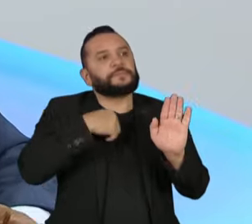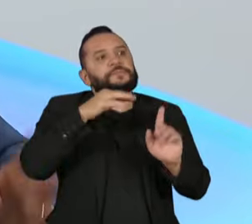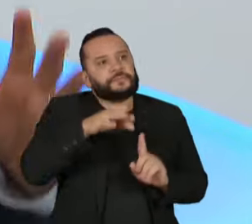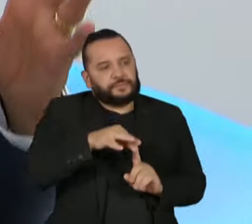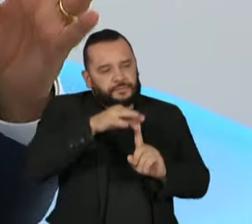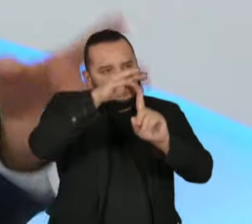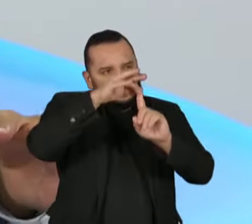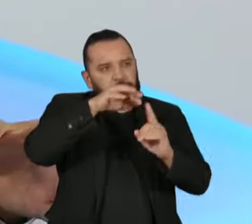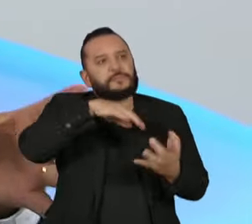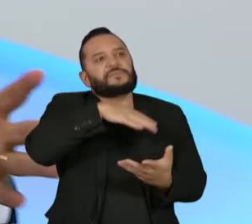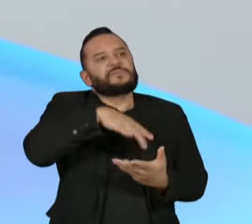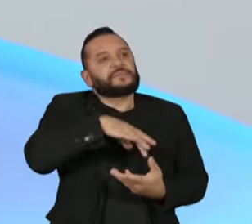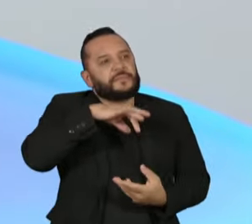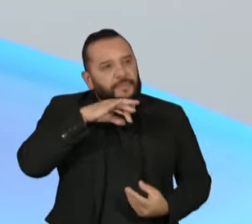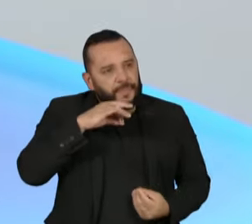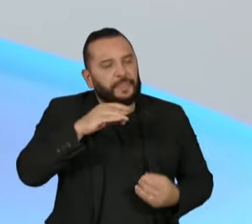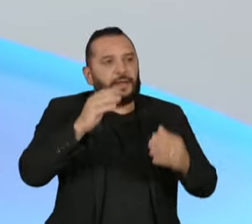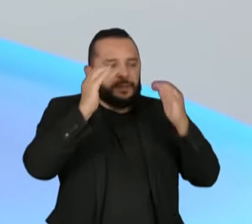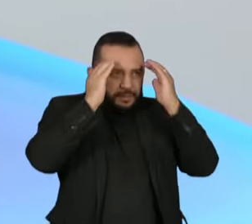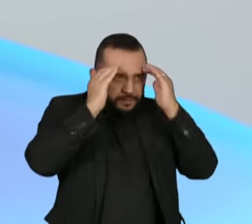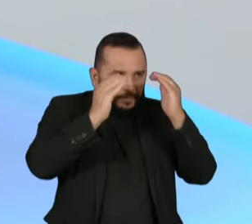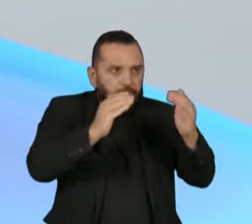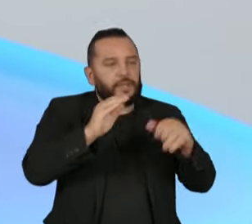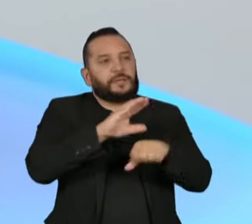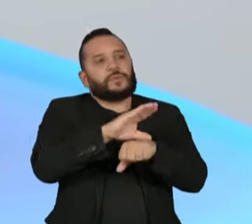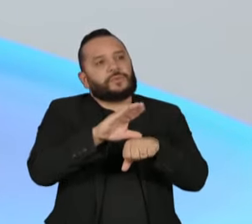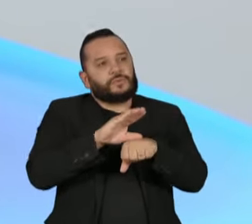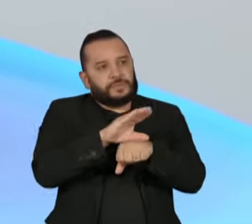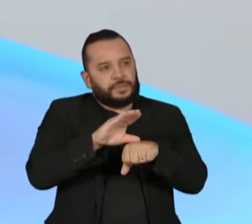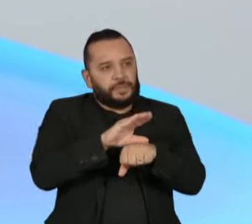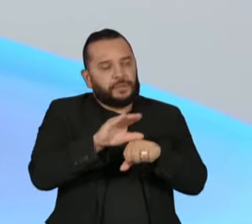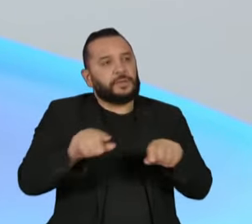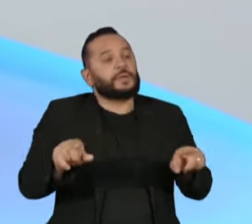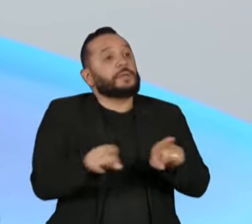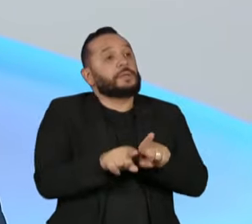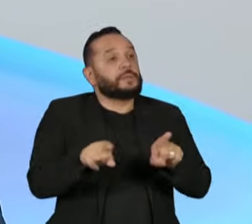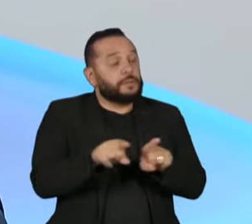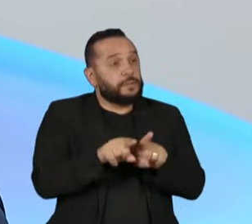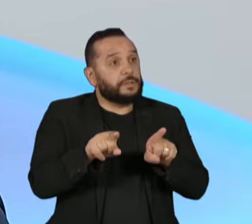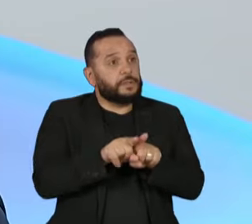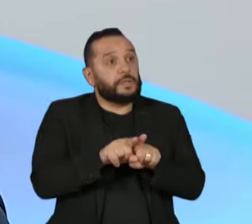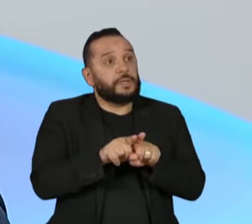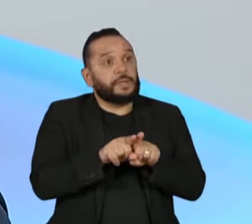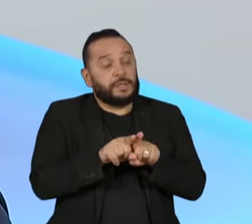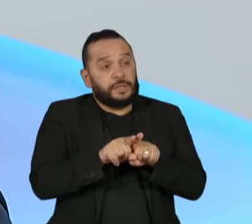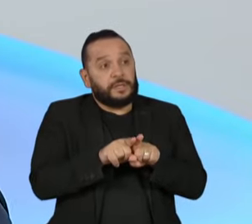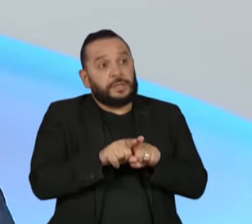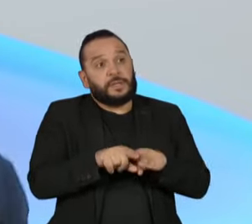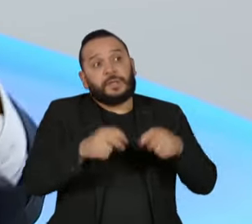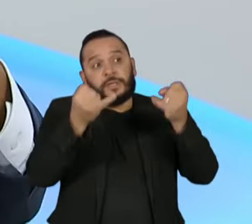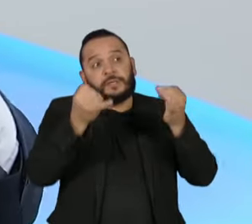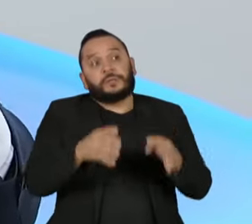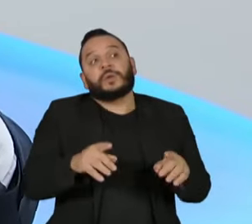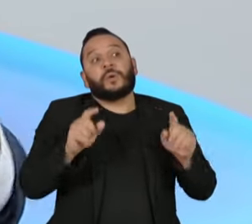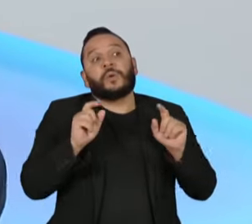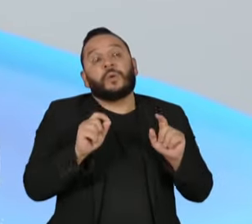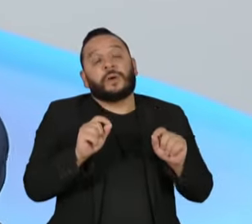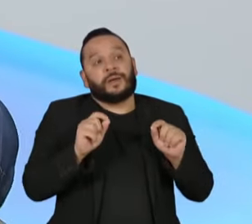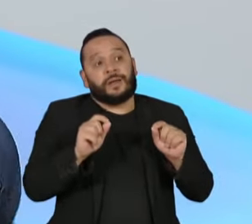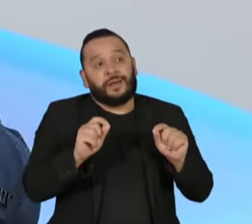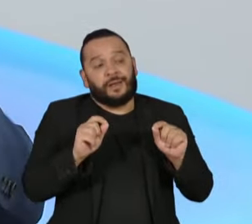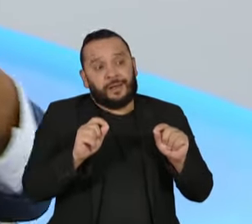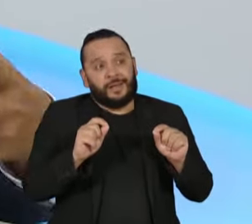democracia, do respeito à Constituição e também quando se refere como